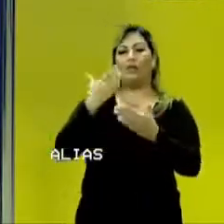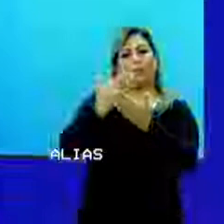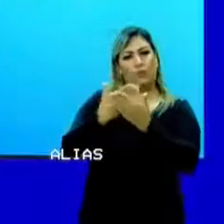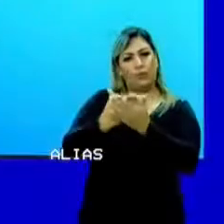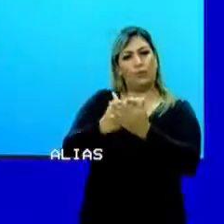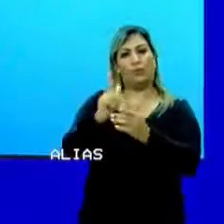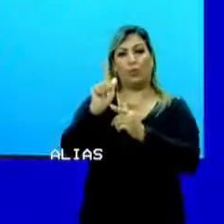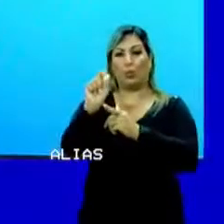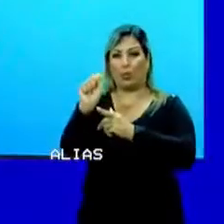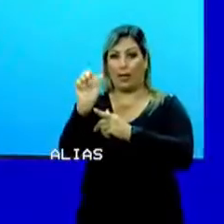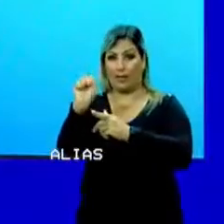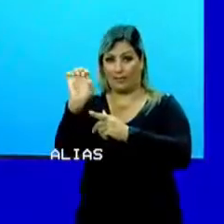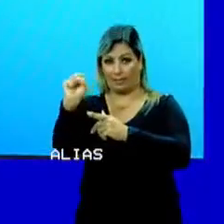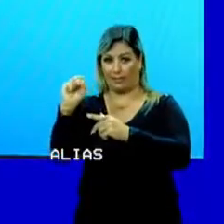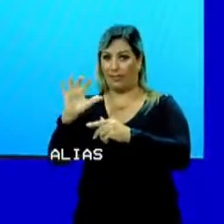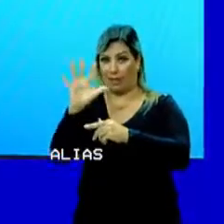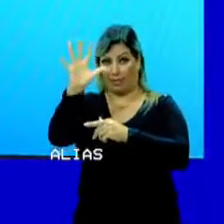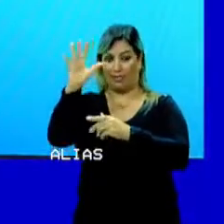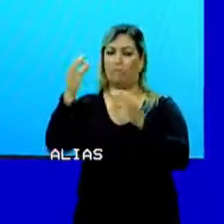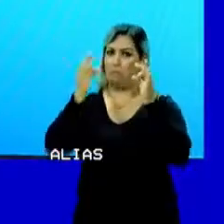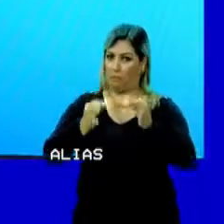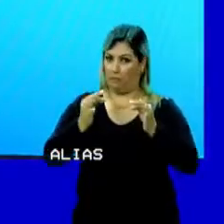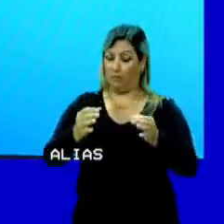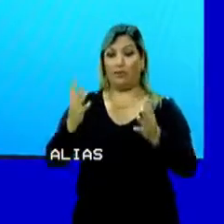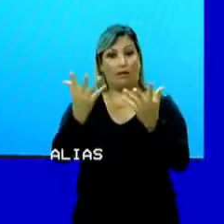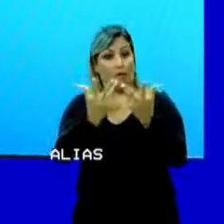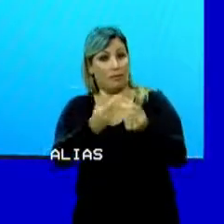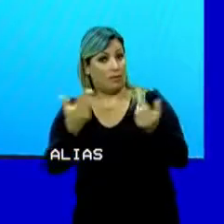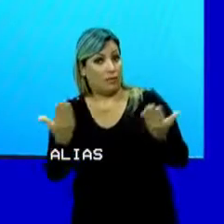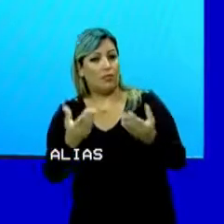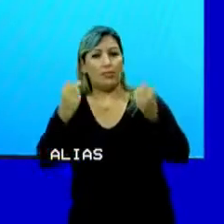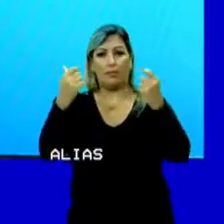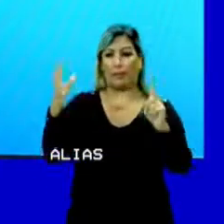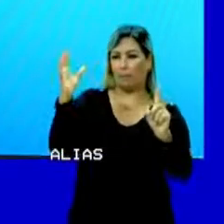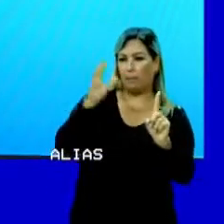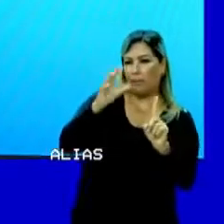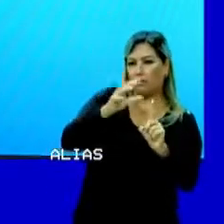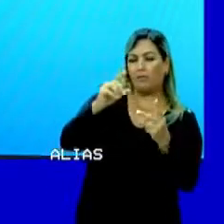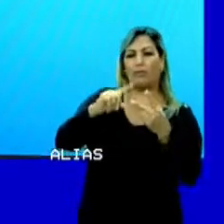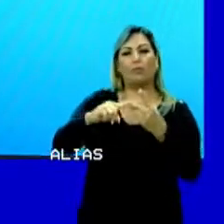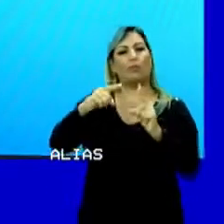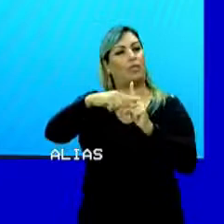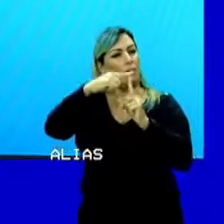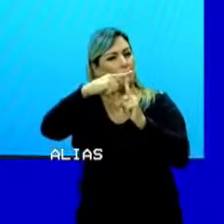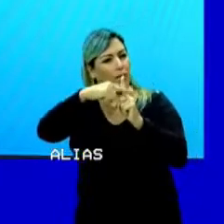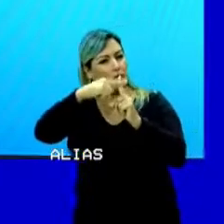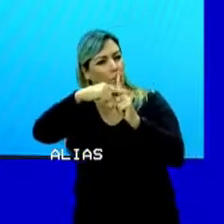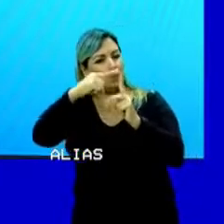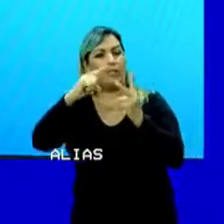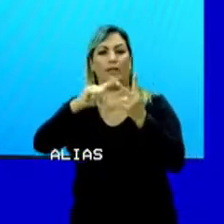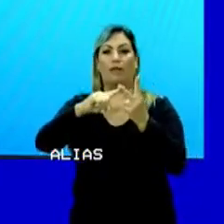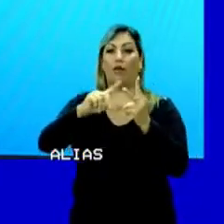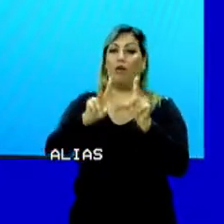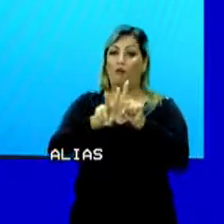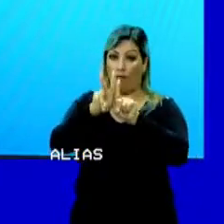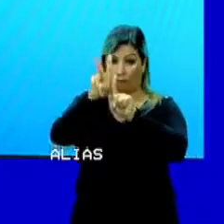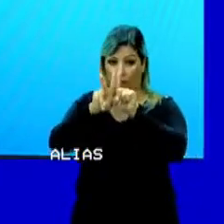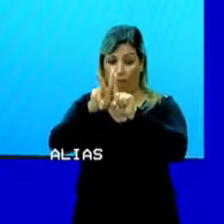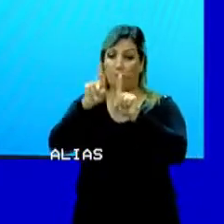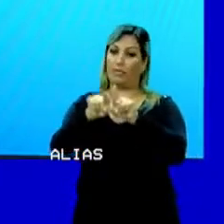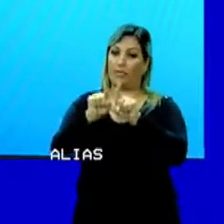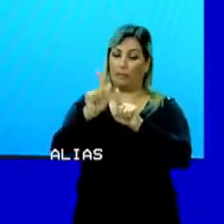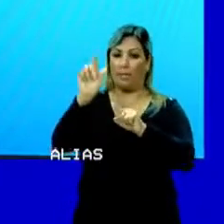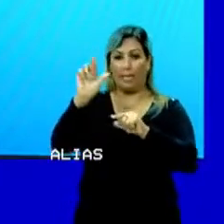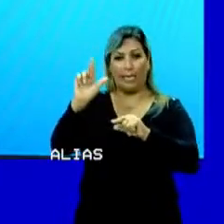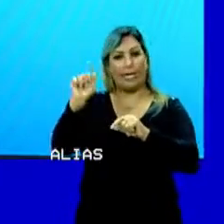perfeitos. E a nossa habilidade aqui hoje é falarmos da pressão, da temperatura e volume como grandezas de um